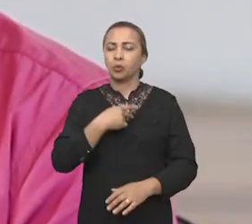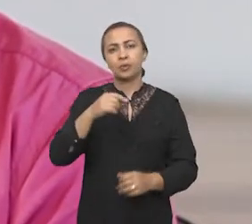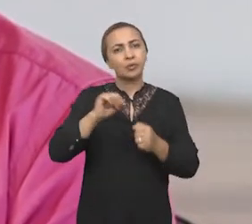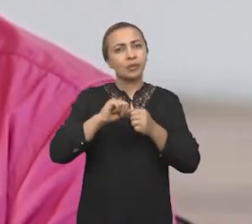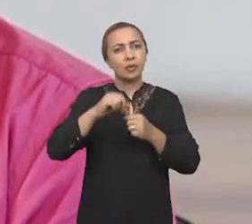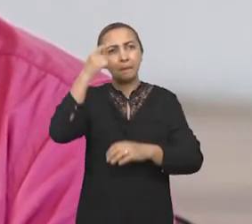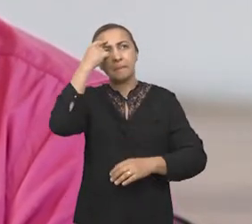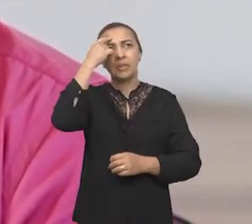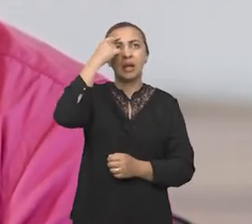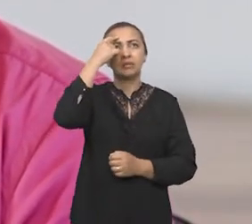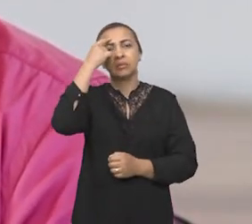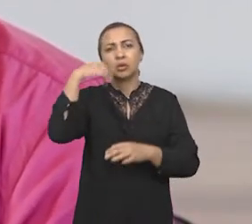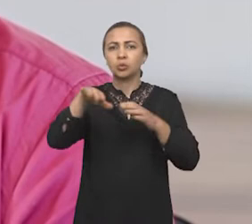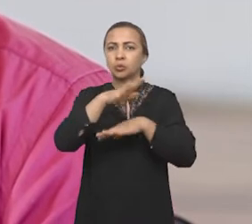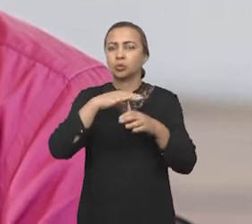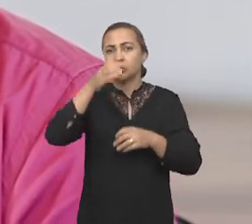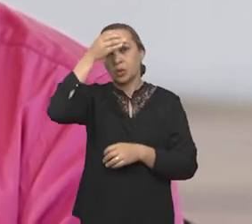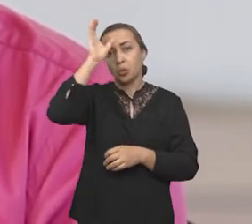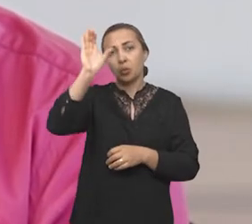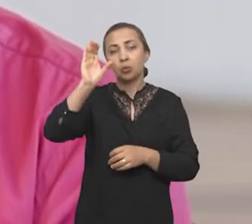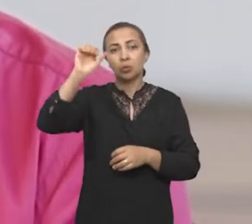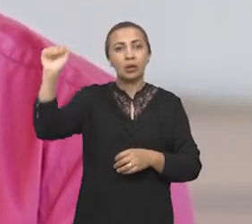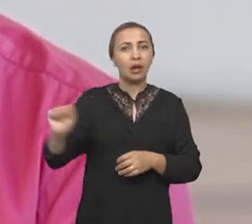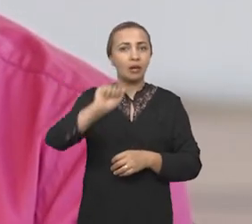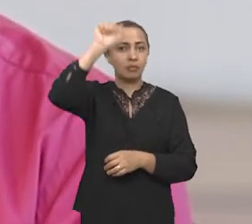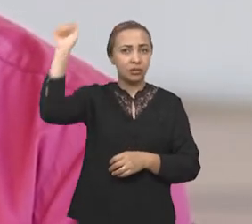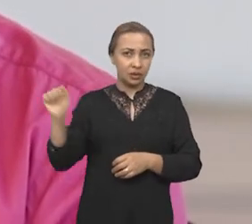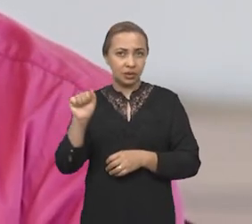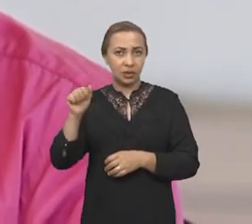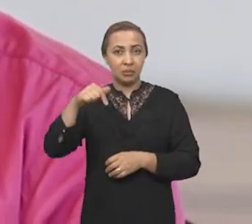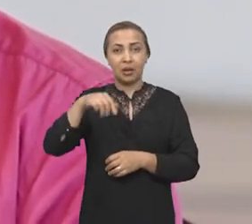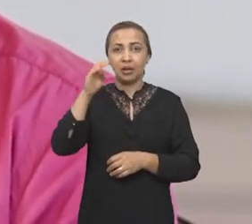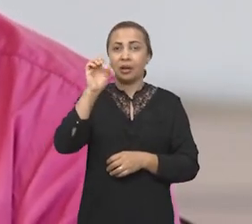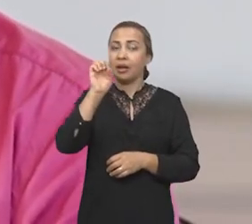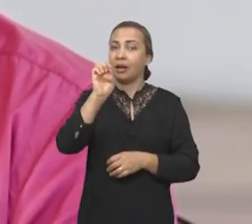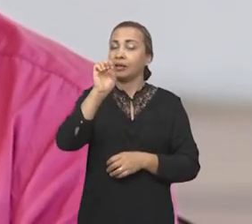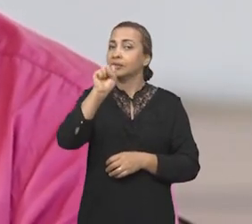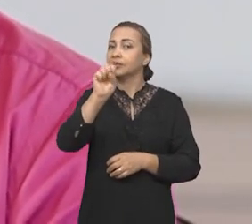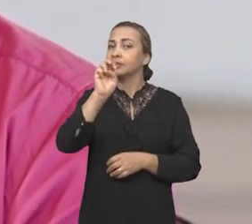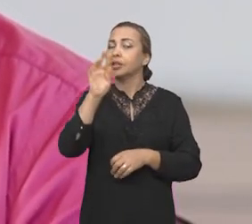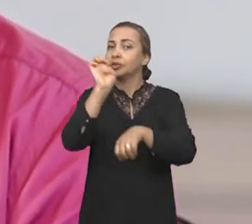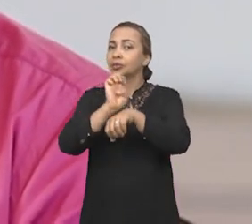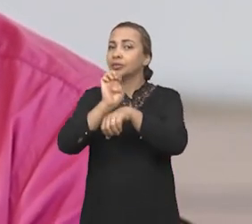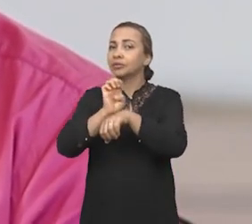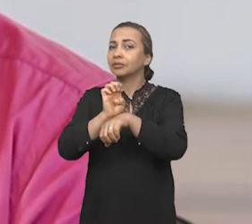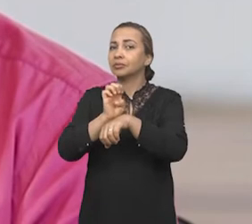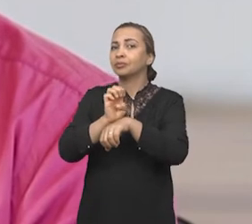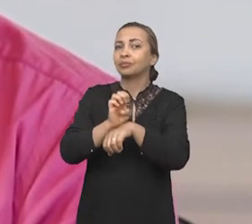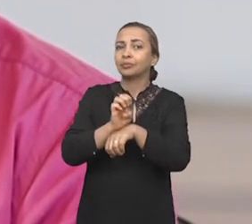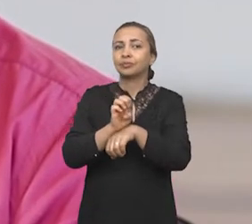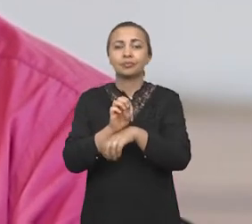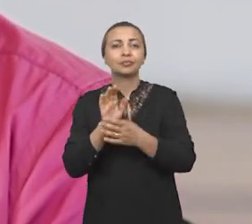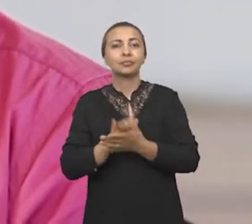relevante sobre a manutenção da cultura africana em Sergipe, ou a contribuição africana para a formação da cultura